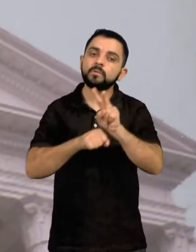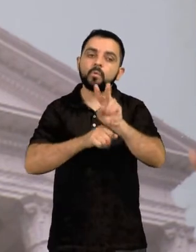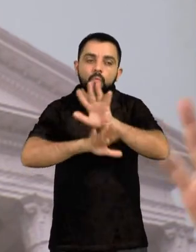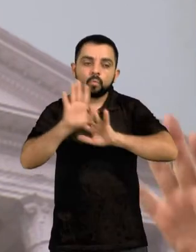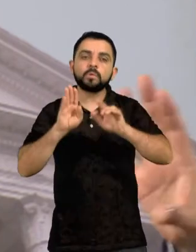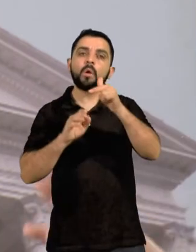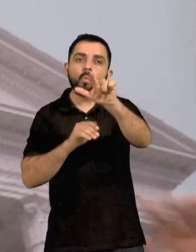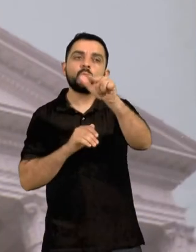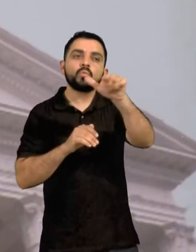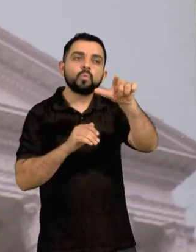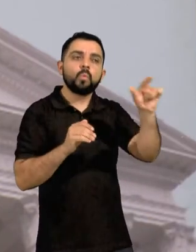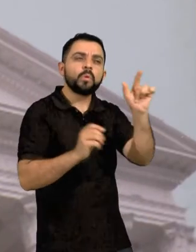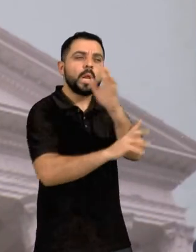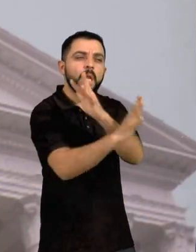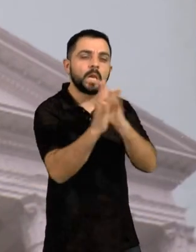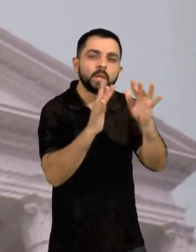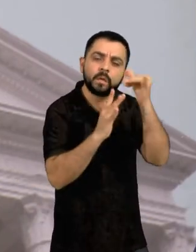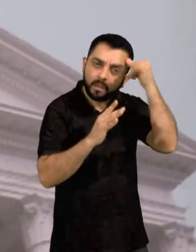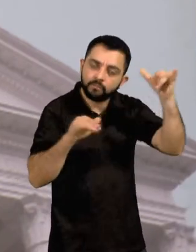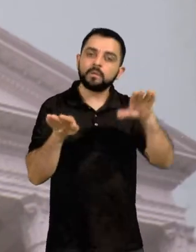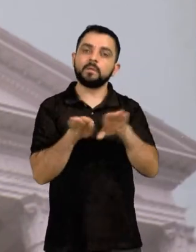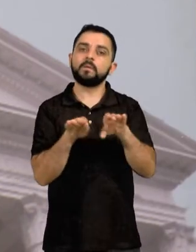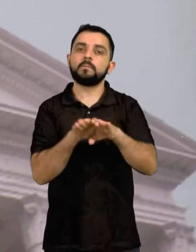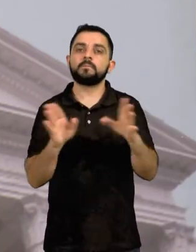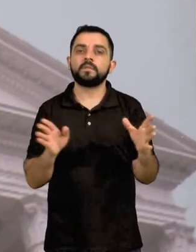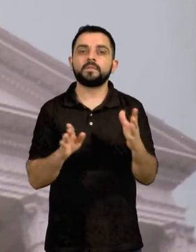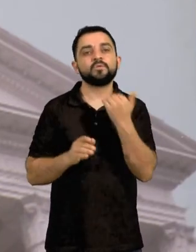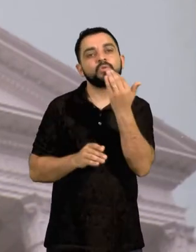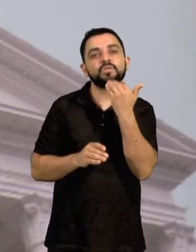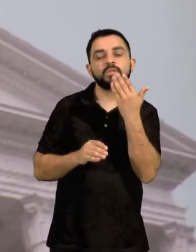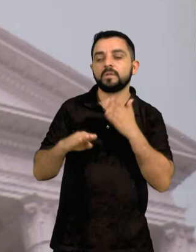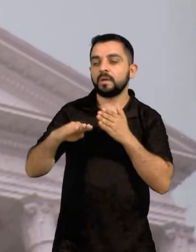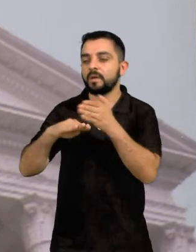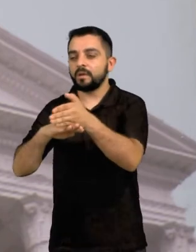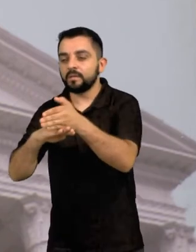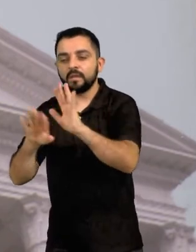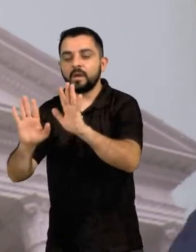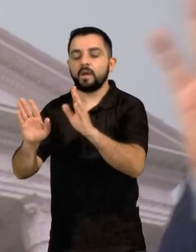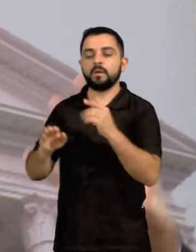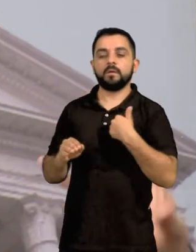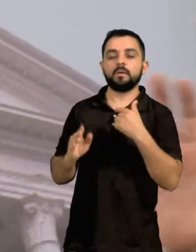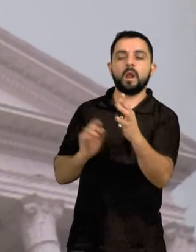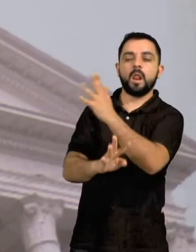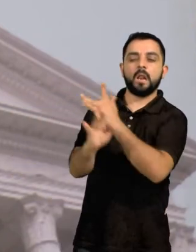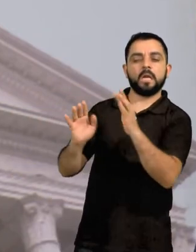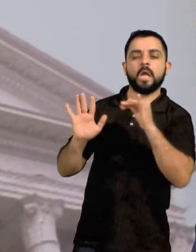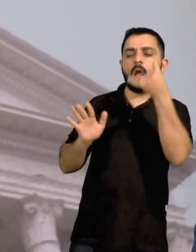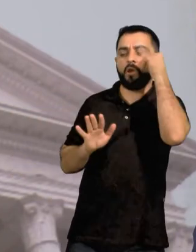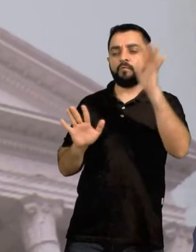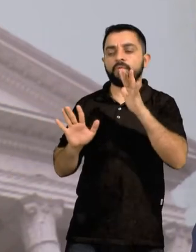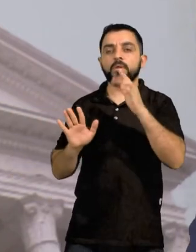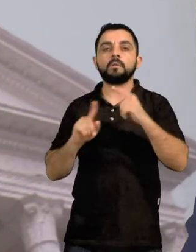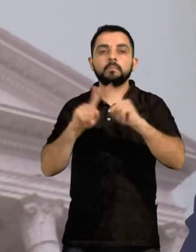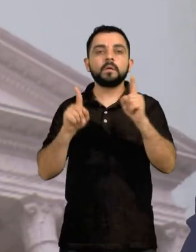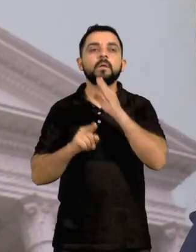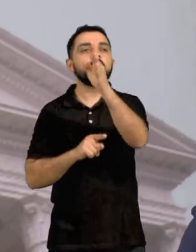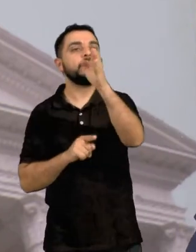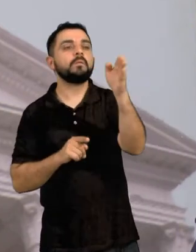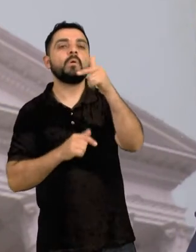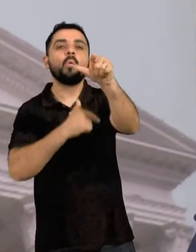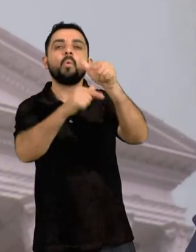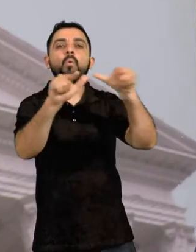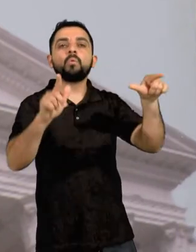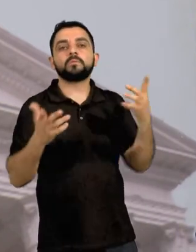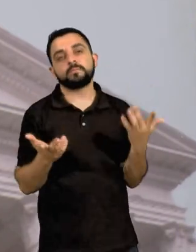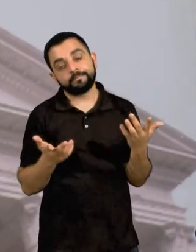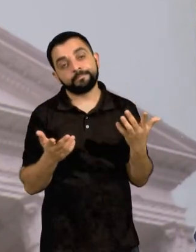qualquer outro perigo de contágio. Não mudem o ambiente de aglomeração das universidades por outros ambientes de aglomeração. Lembrem que